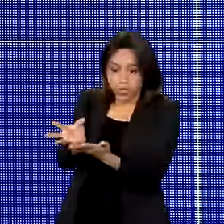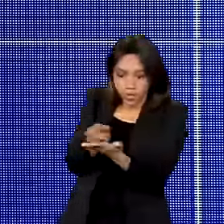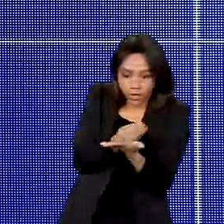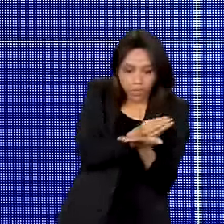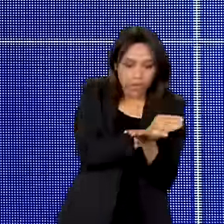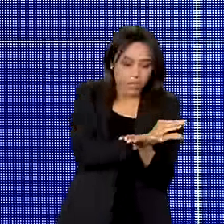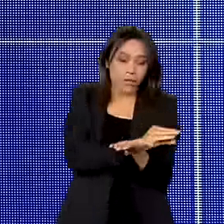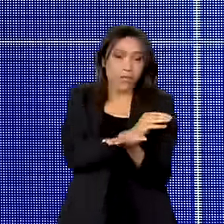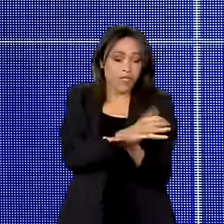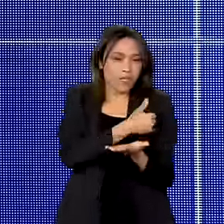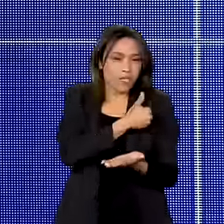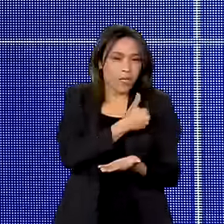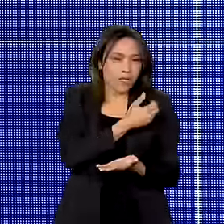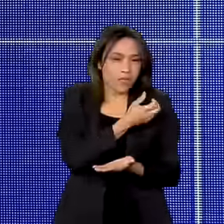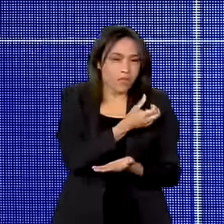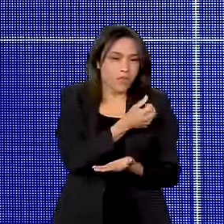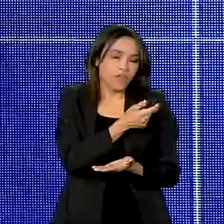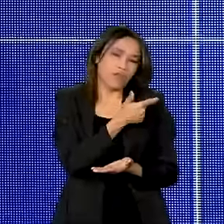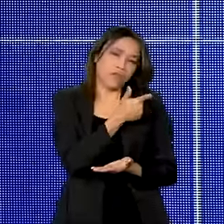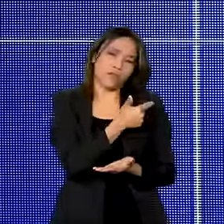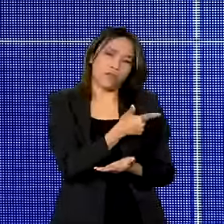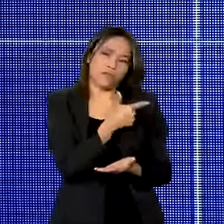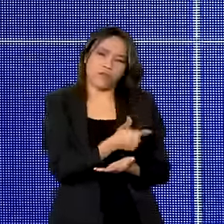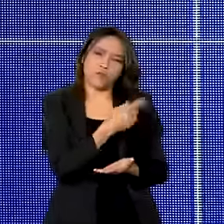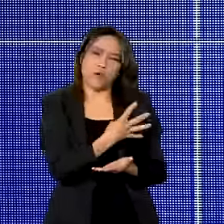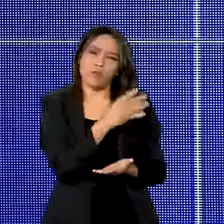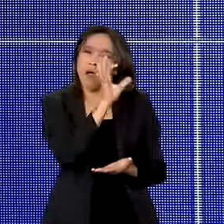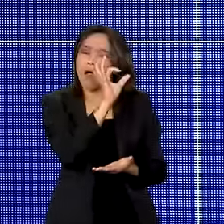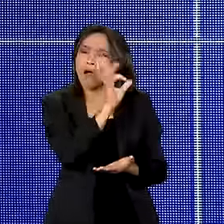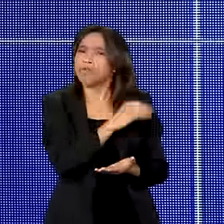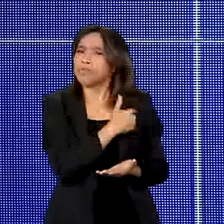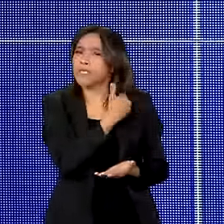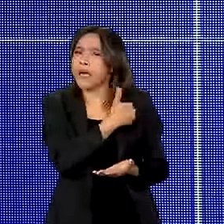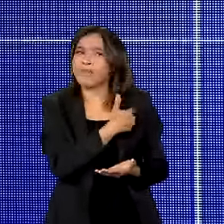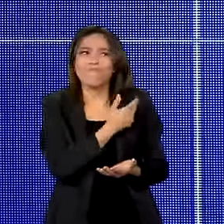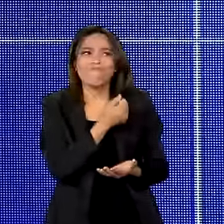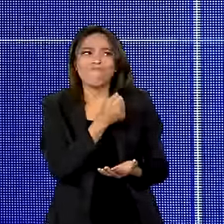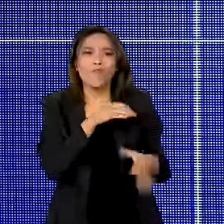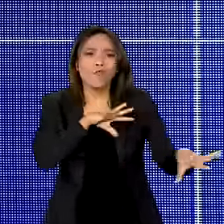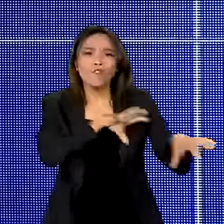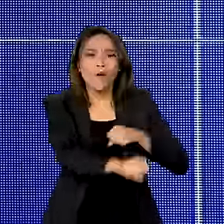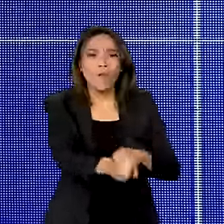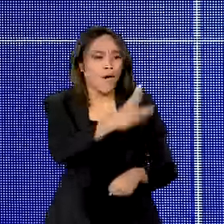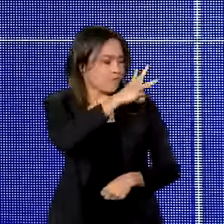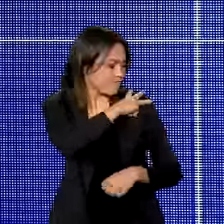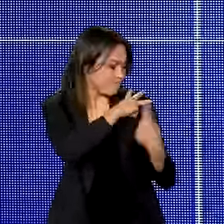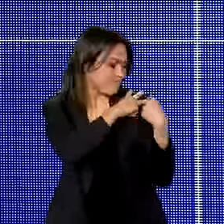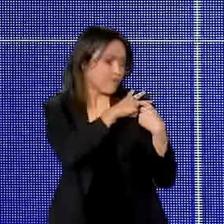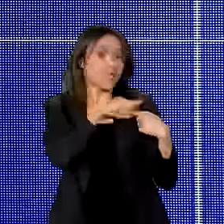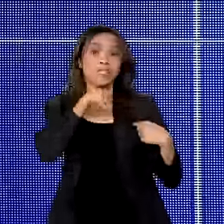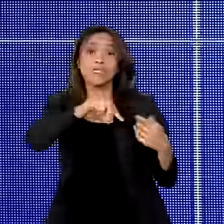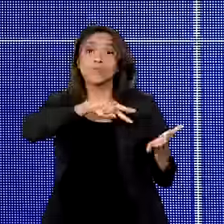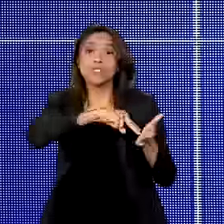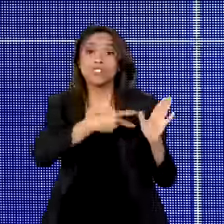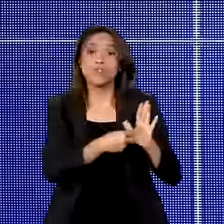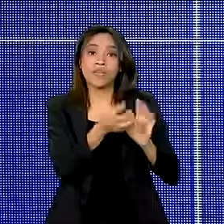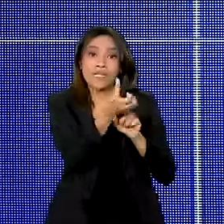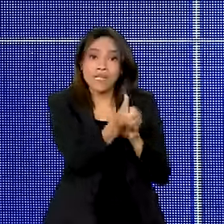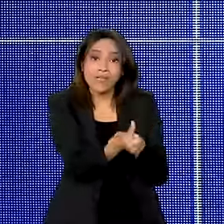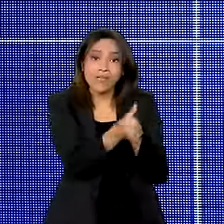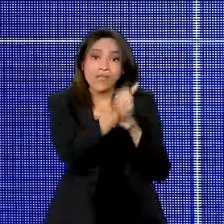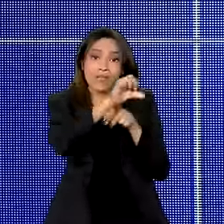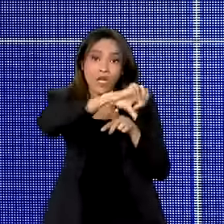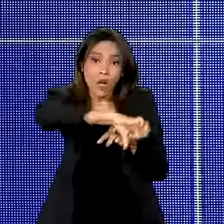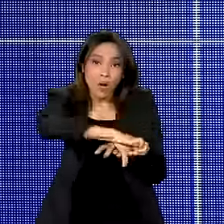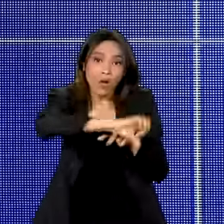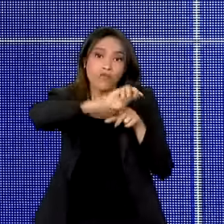64 anos, não concluíram o ensino médio no Brasil. Isso representa 69 milhões de